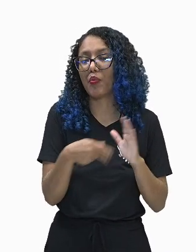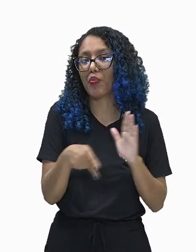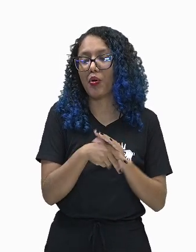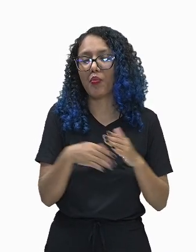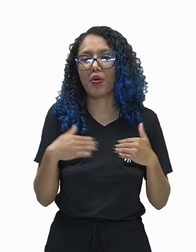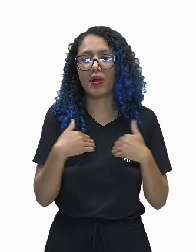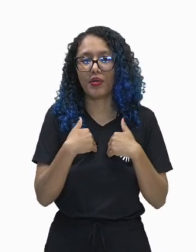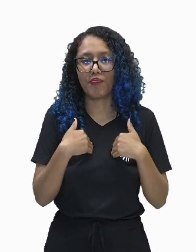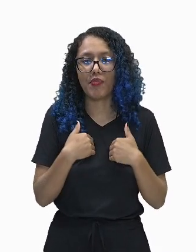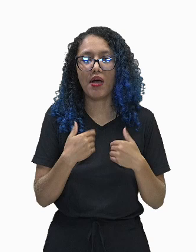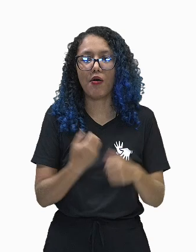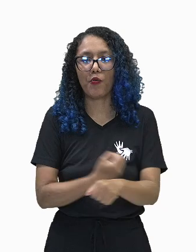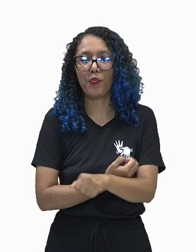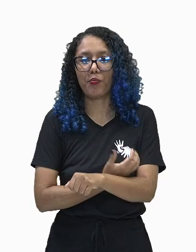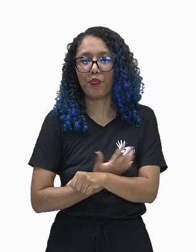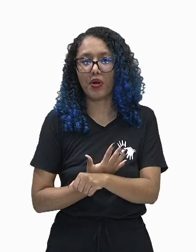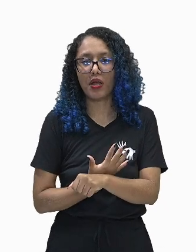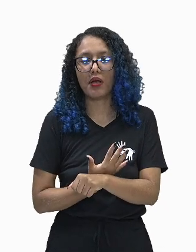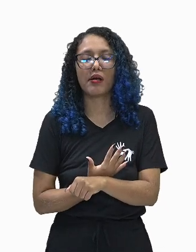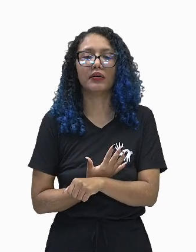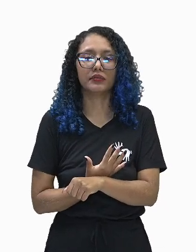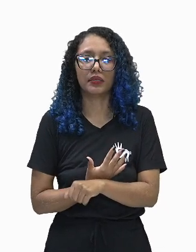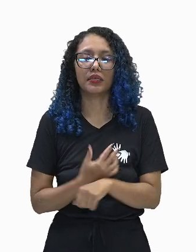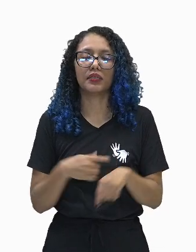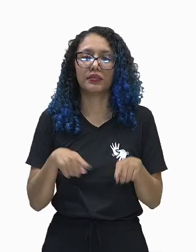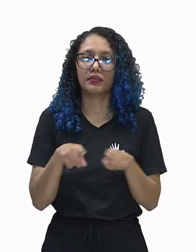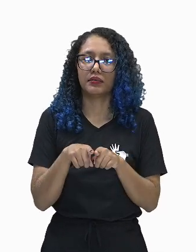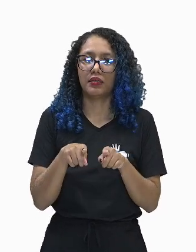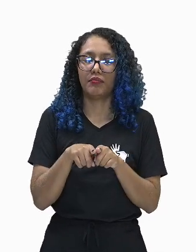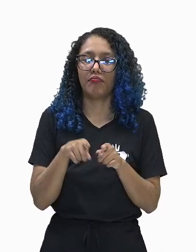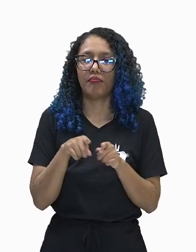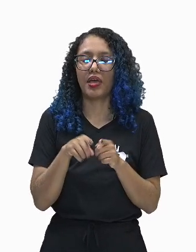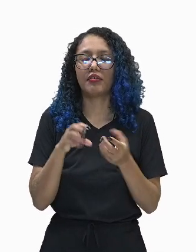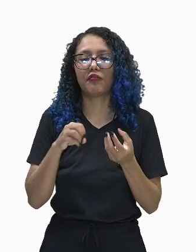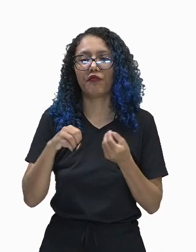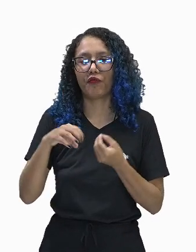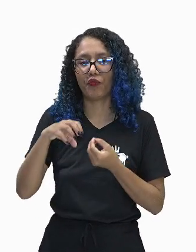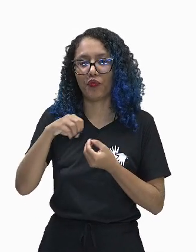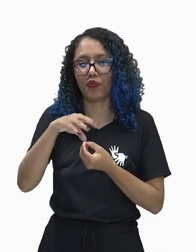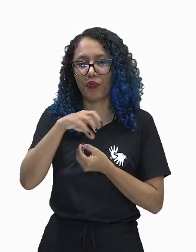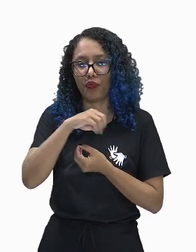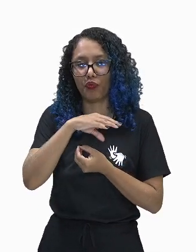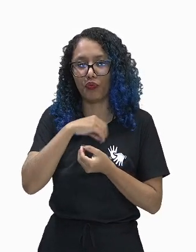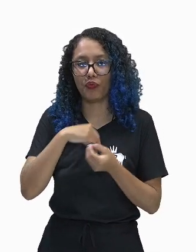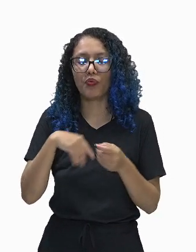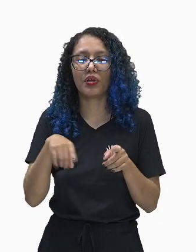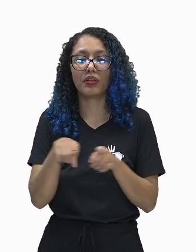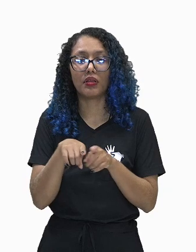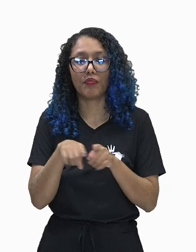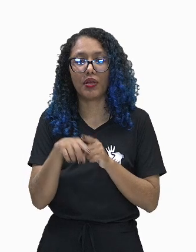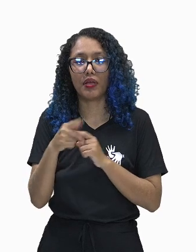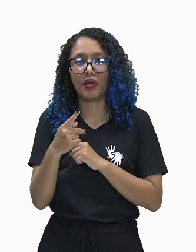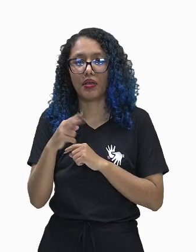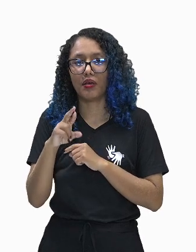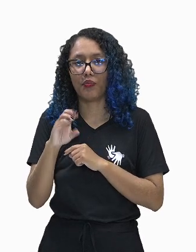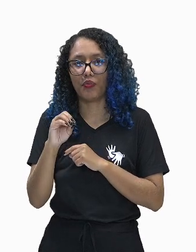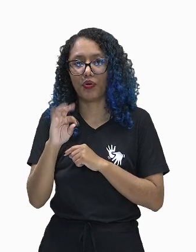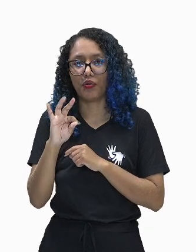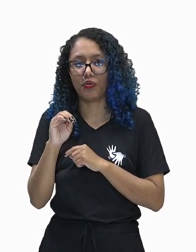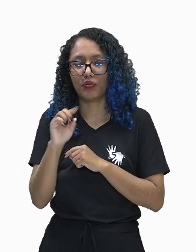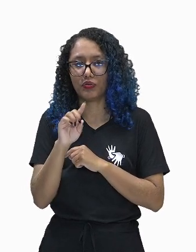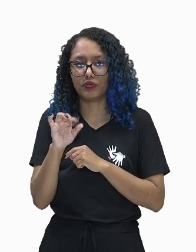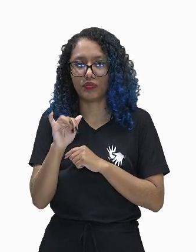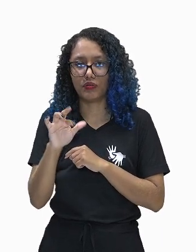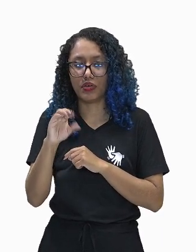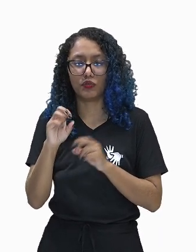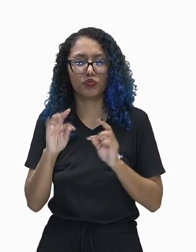células vegetais, células das plantas, células de fungos e protozoários. Todos eles vão representar os